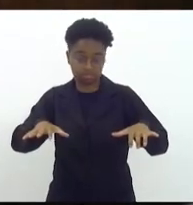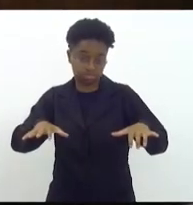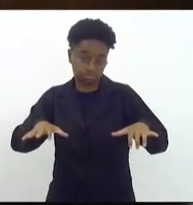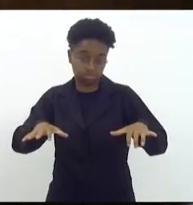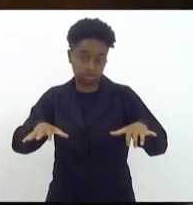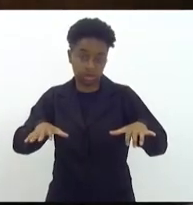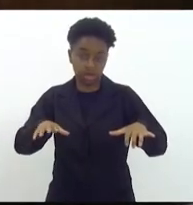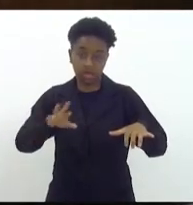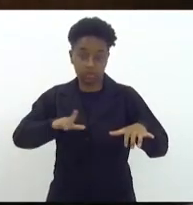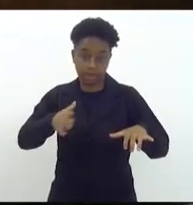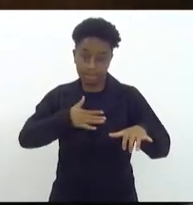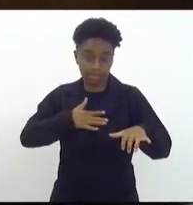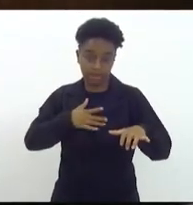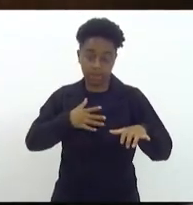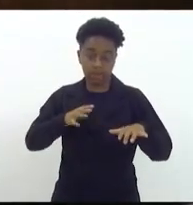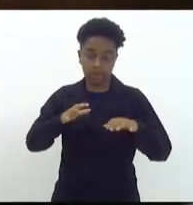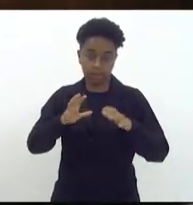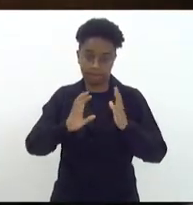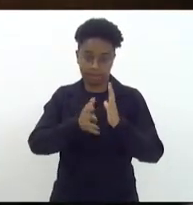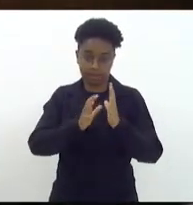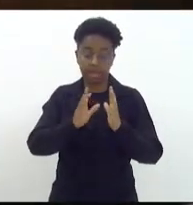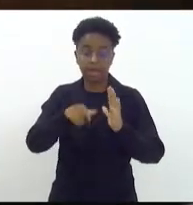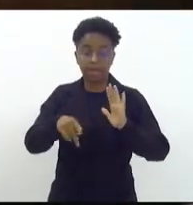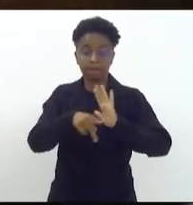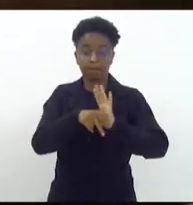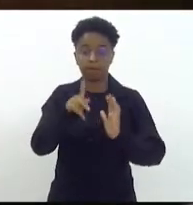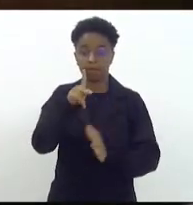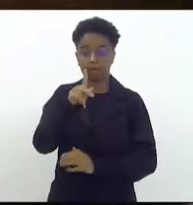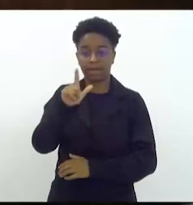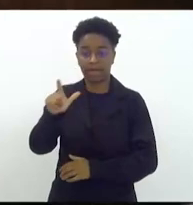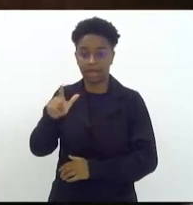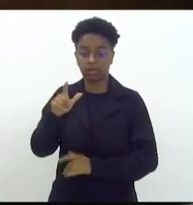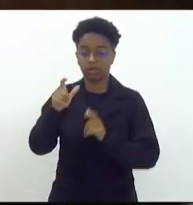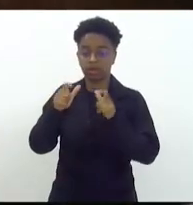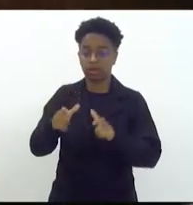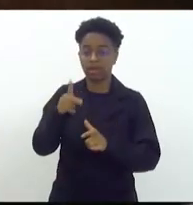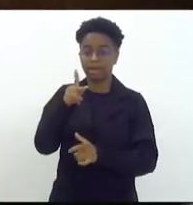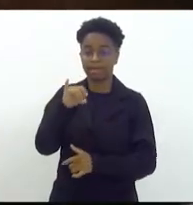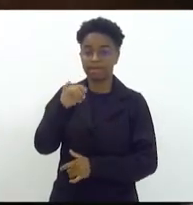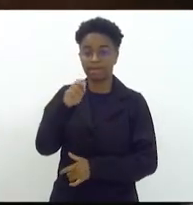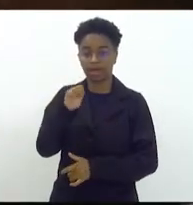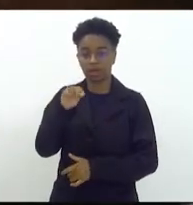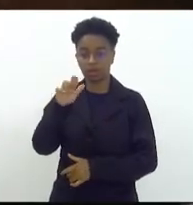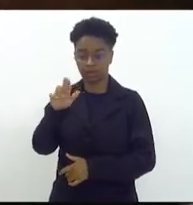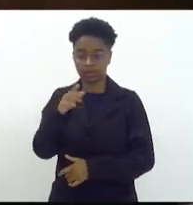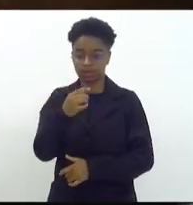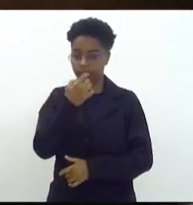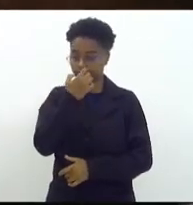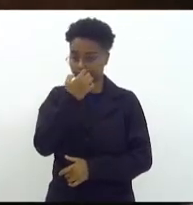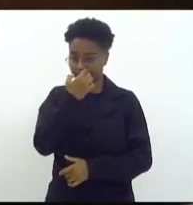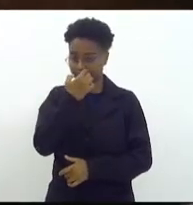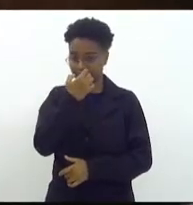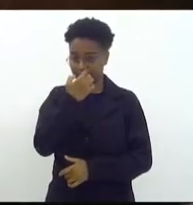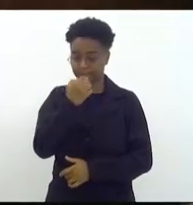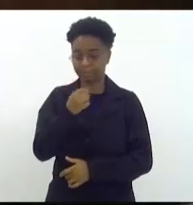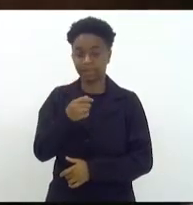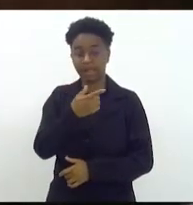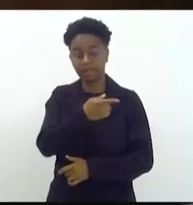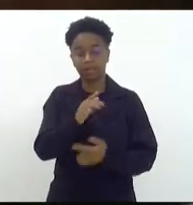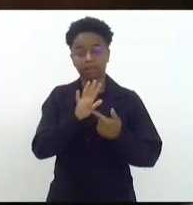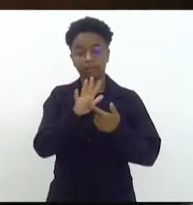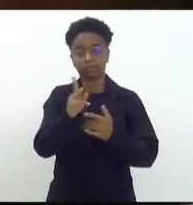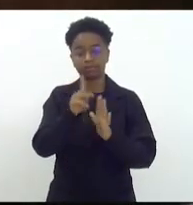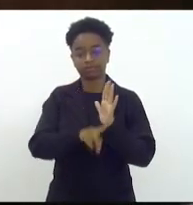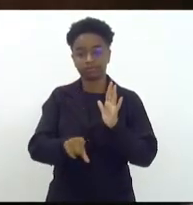Souza, é a deputada Marina Santos, do PR, do Piauí, e ela apresentou esse projeto de lei